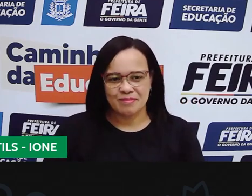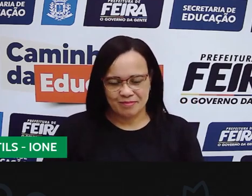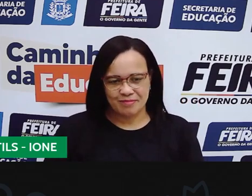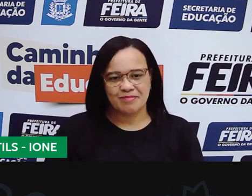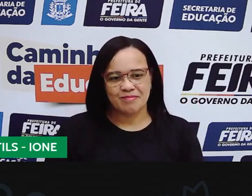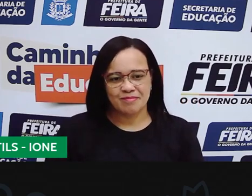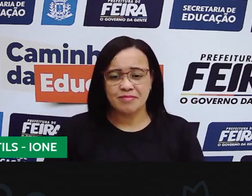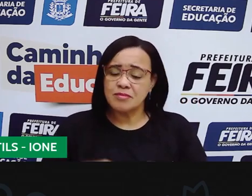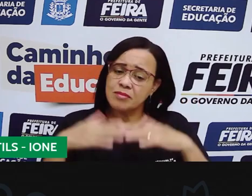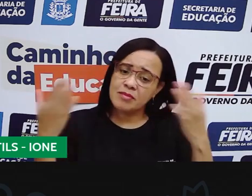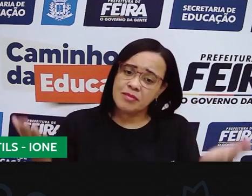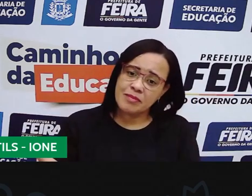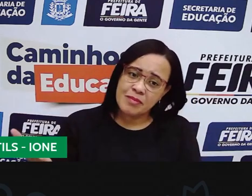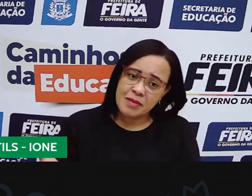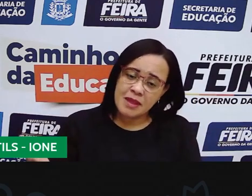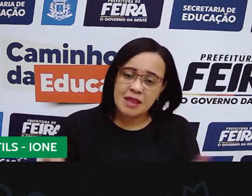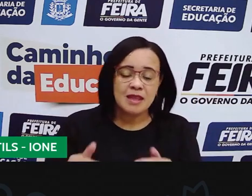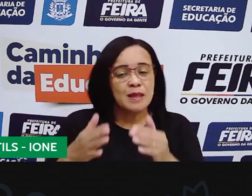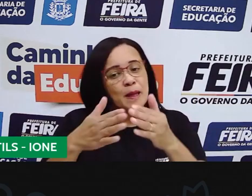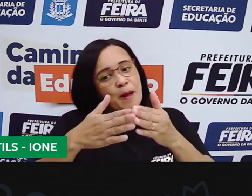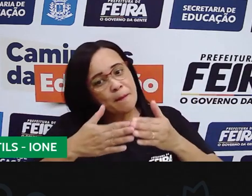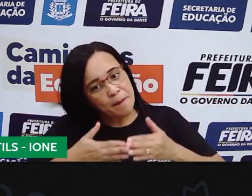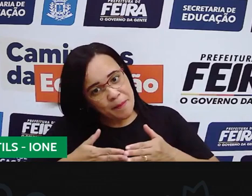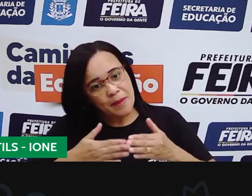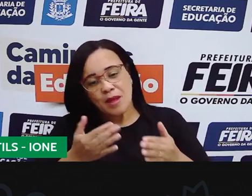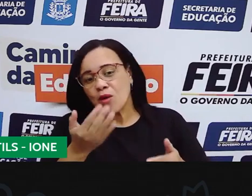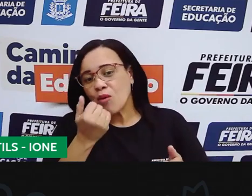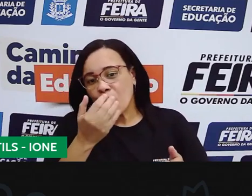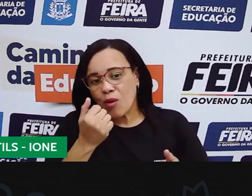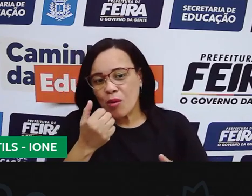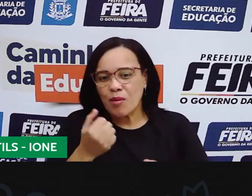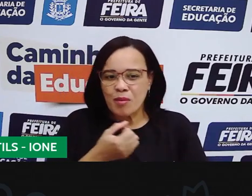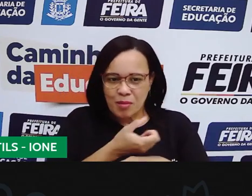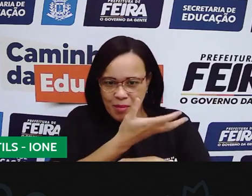E agora, com licença, vou comer o meu capim.